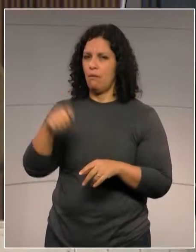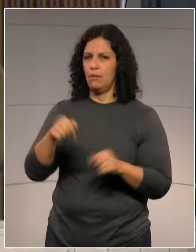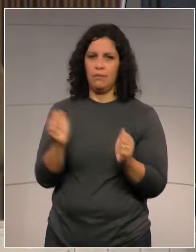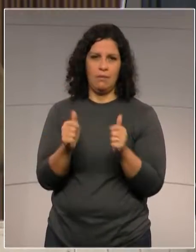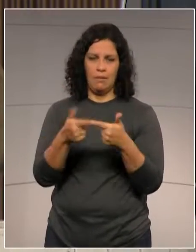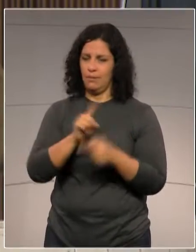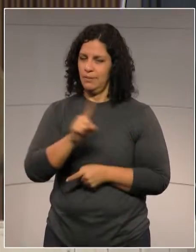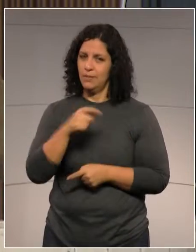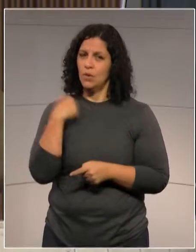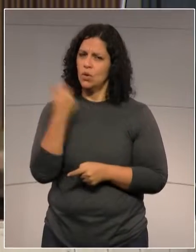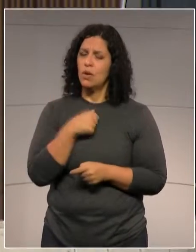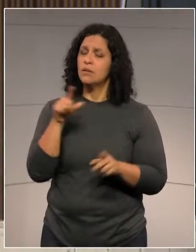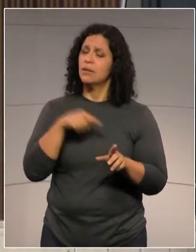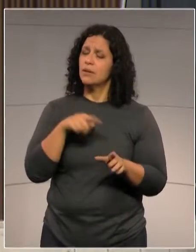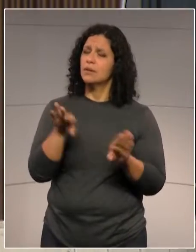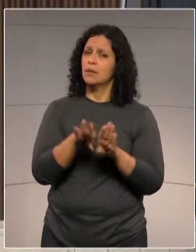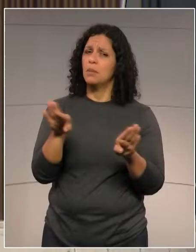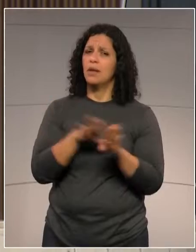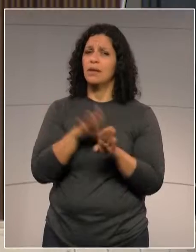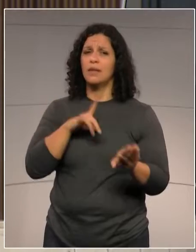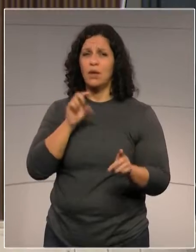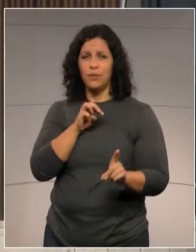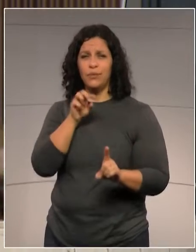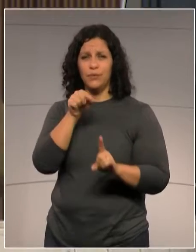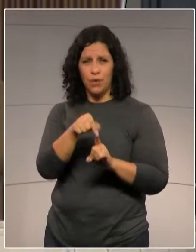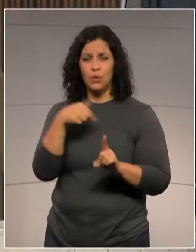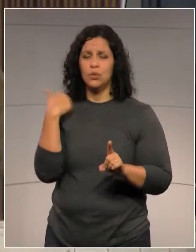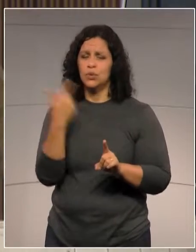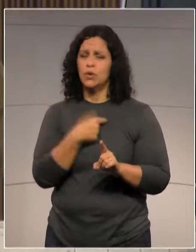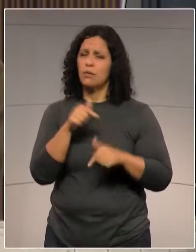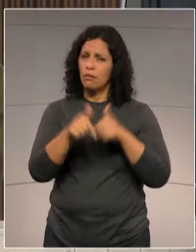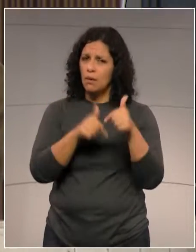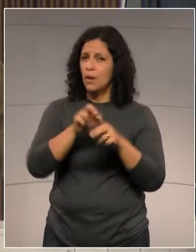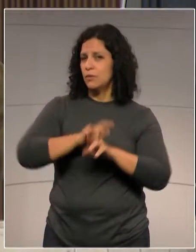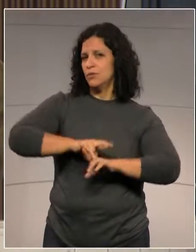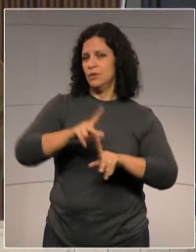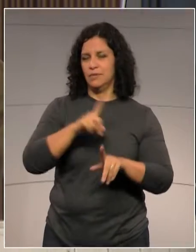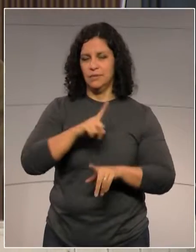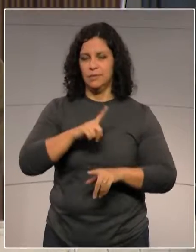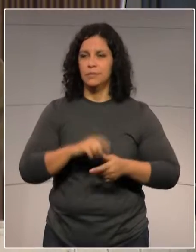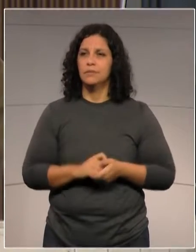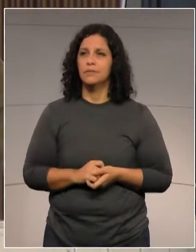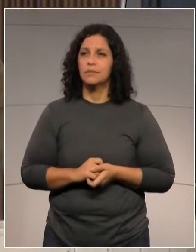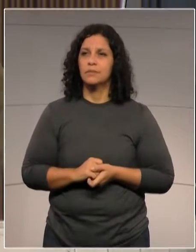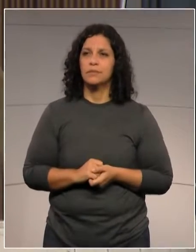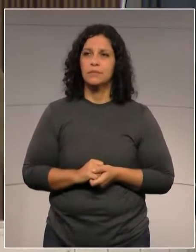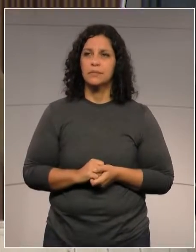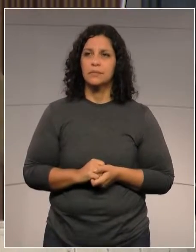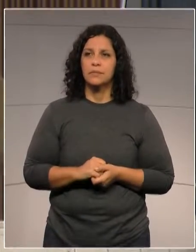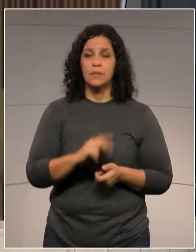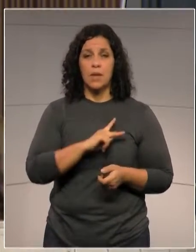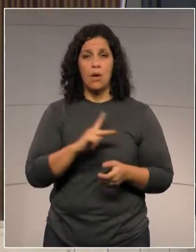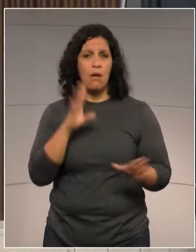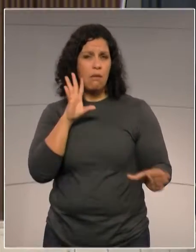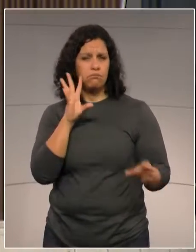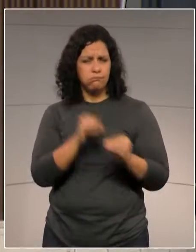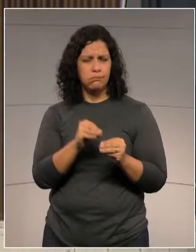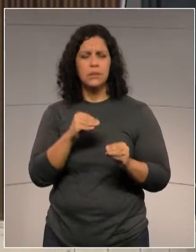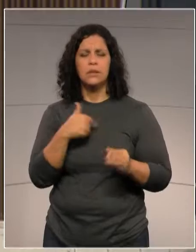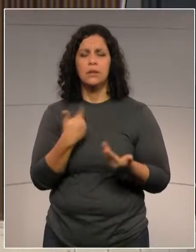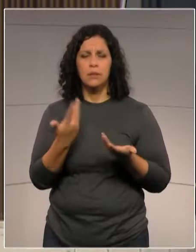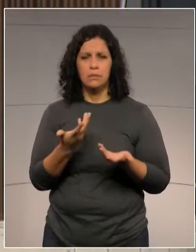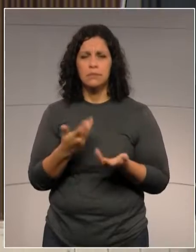aqui temos uma missão e uma obrigação diferenciada. Presidente, muito rapidamente,